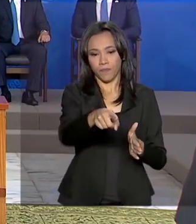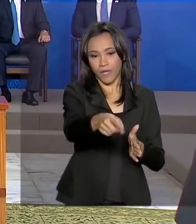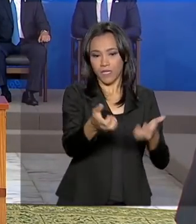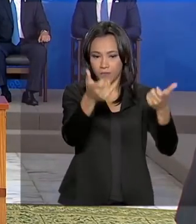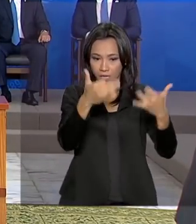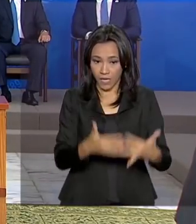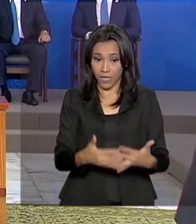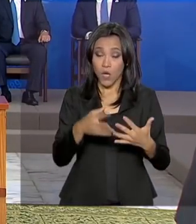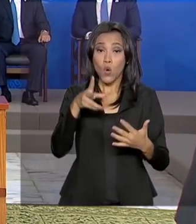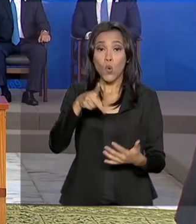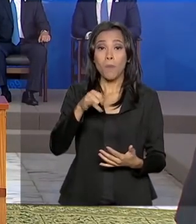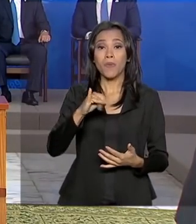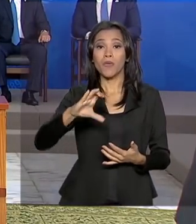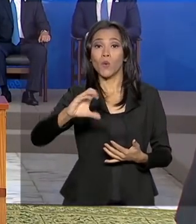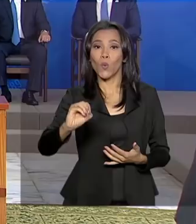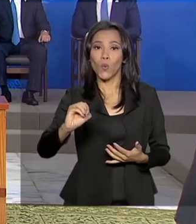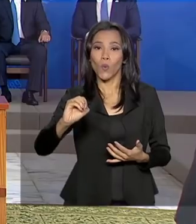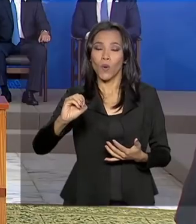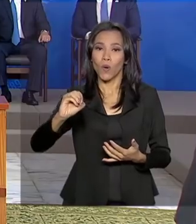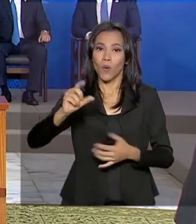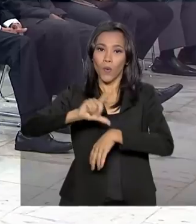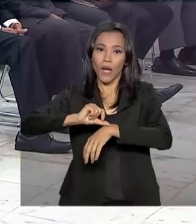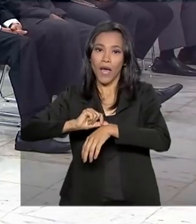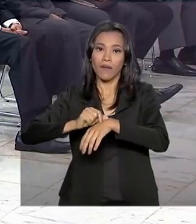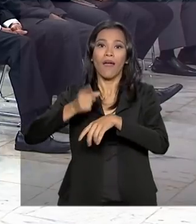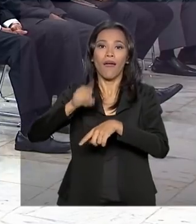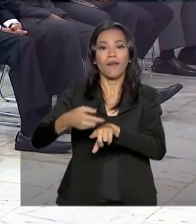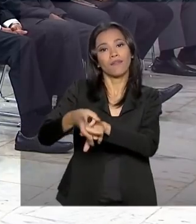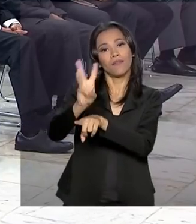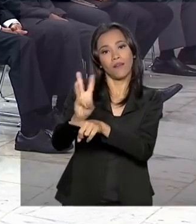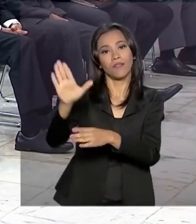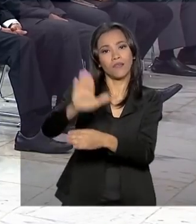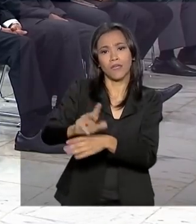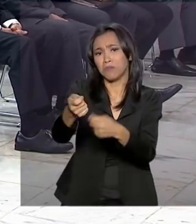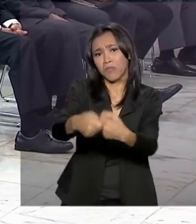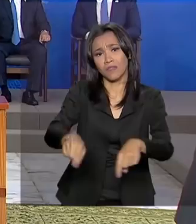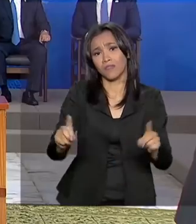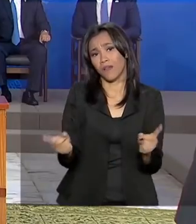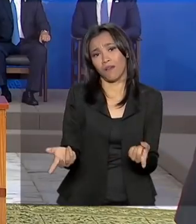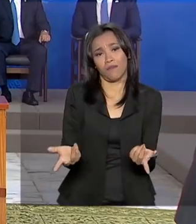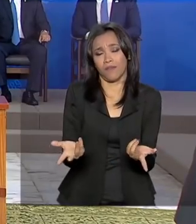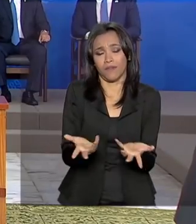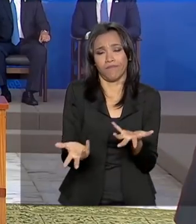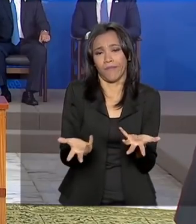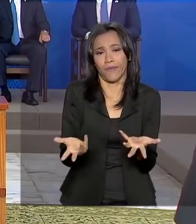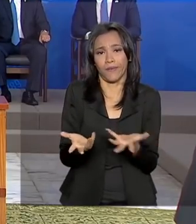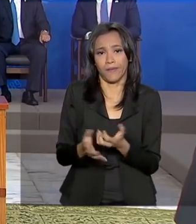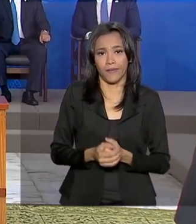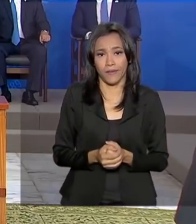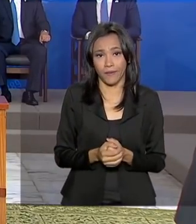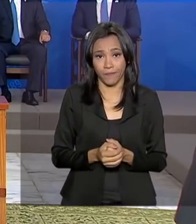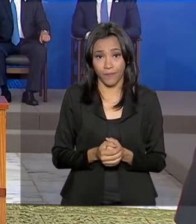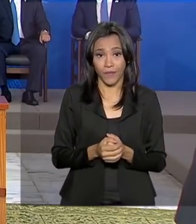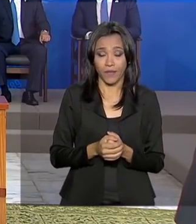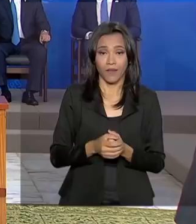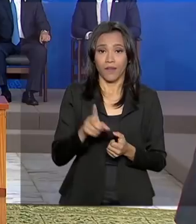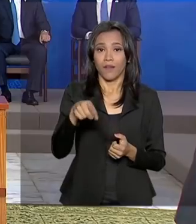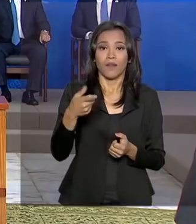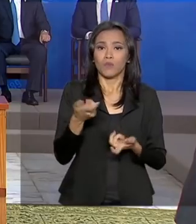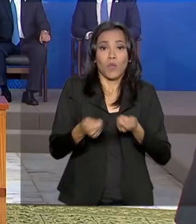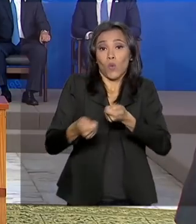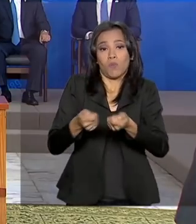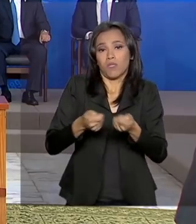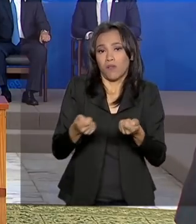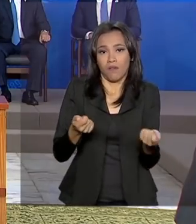horário de pico era mais para as 15 horas. Então, não tinha mais razão de ser, não economizava mais